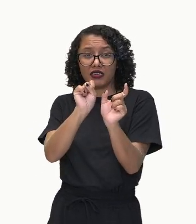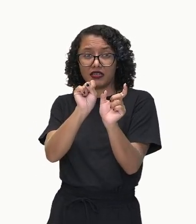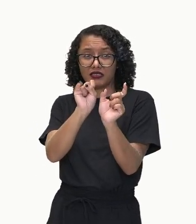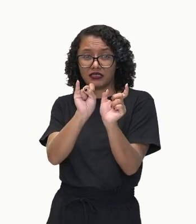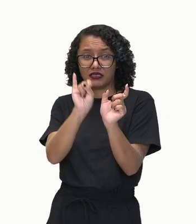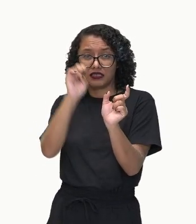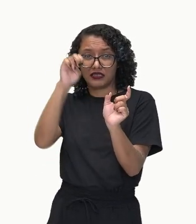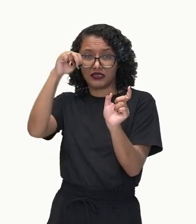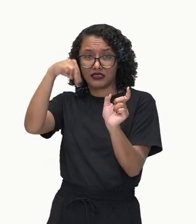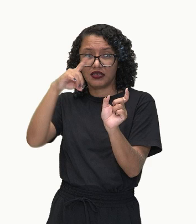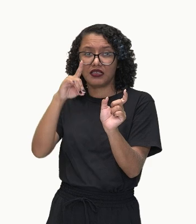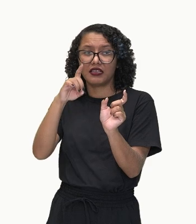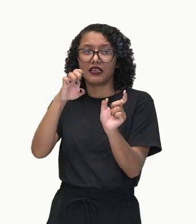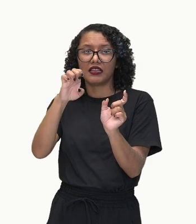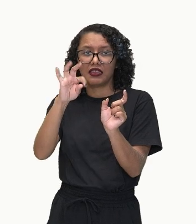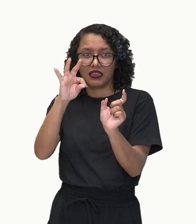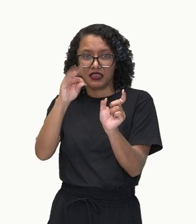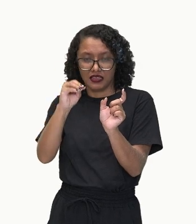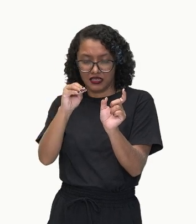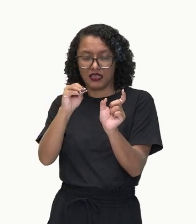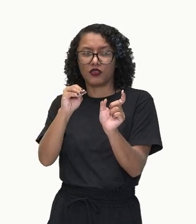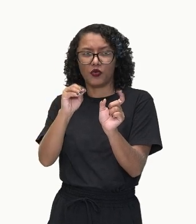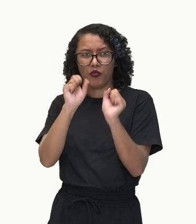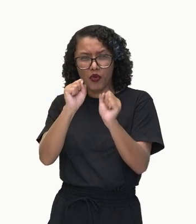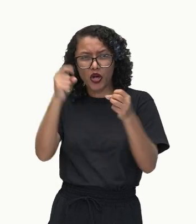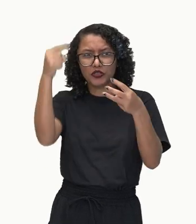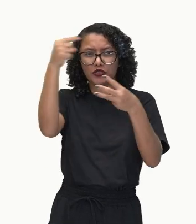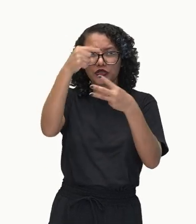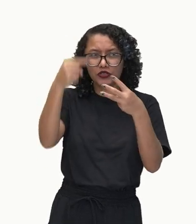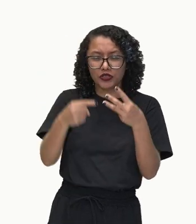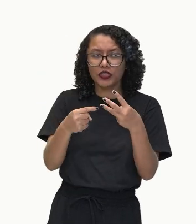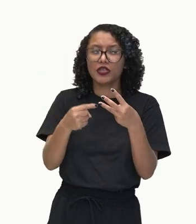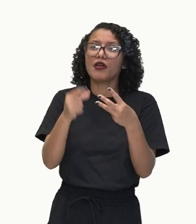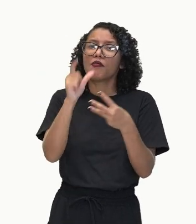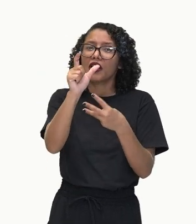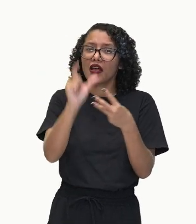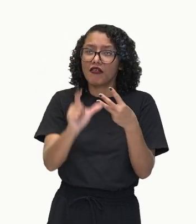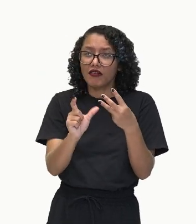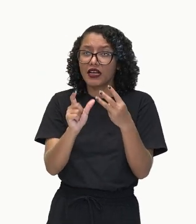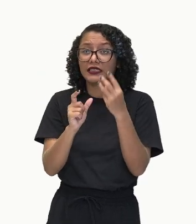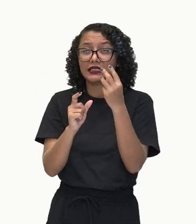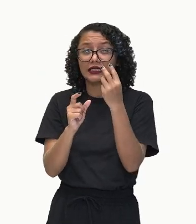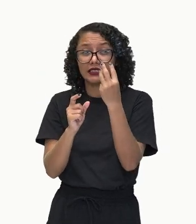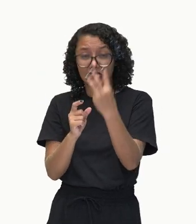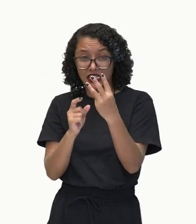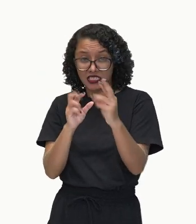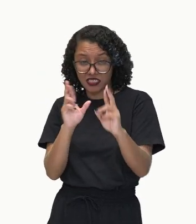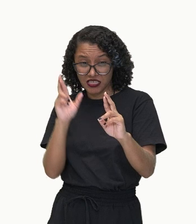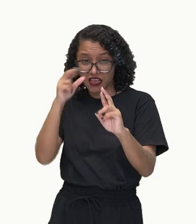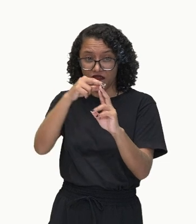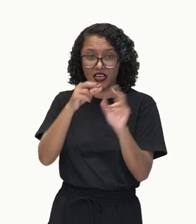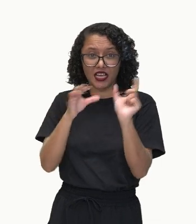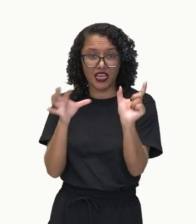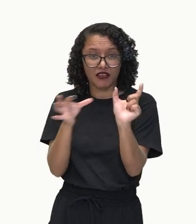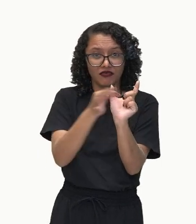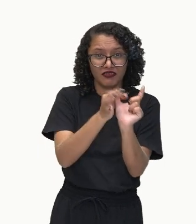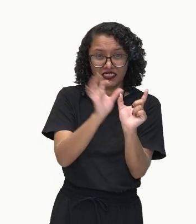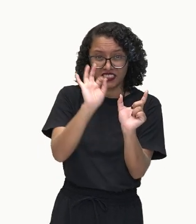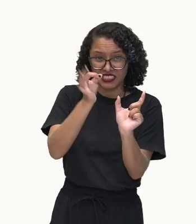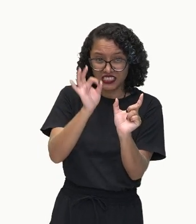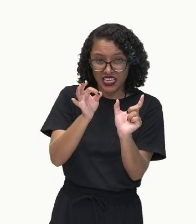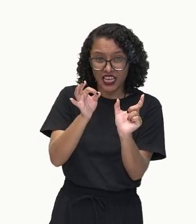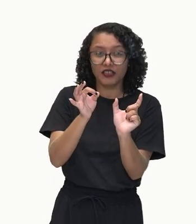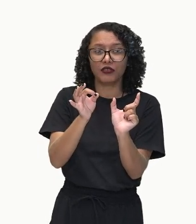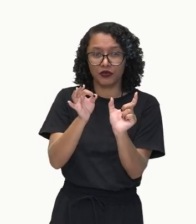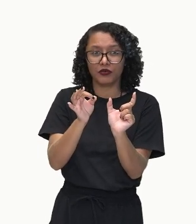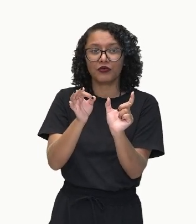uma conjunção, pode ser um conectivo, pode ser um síndeto. É a mesma coisa. É a